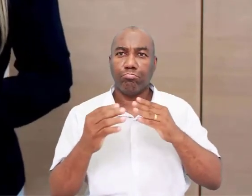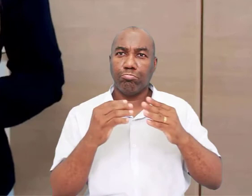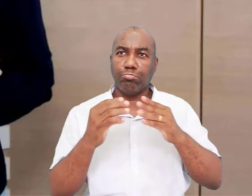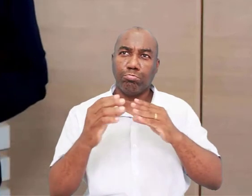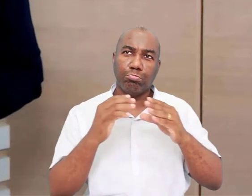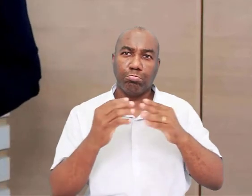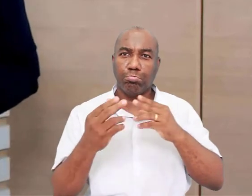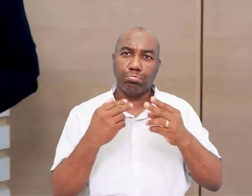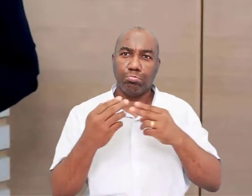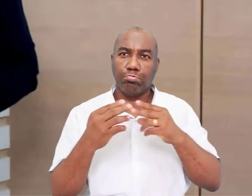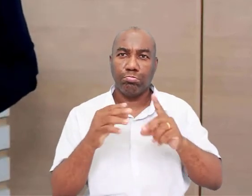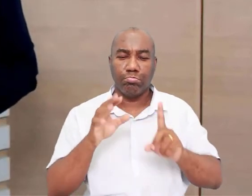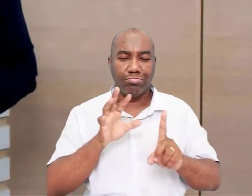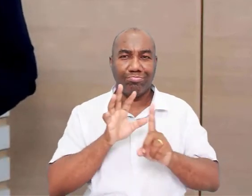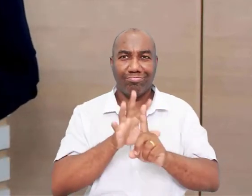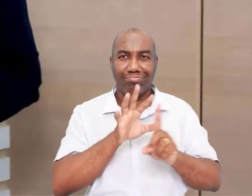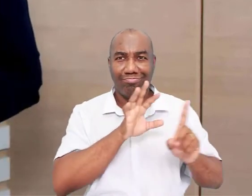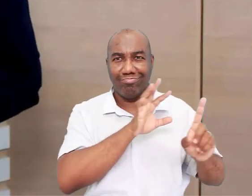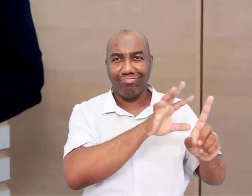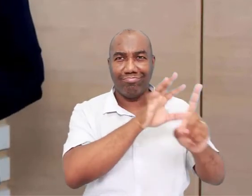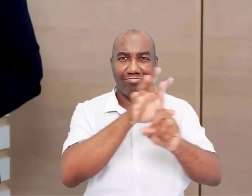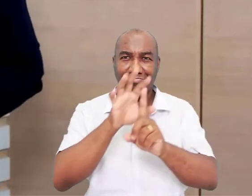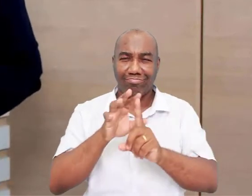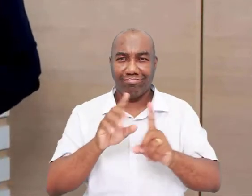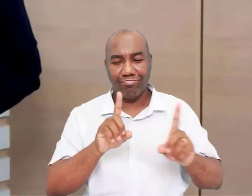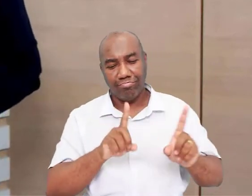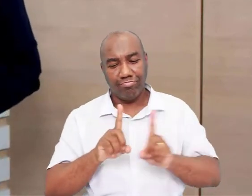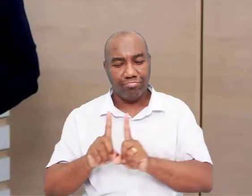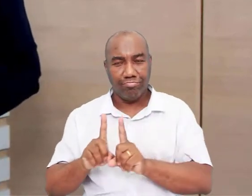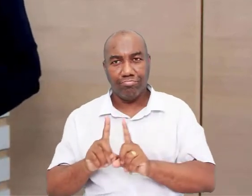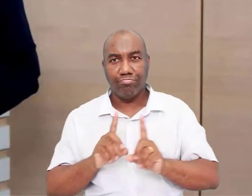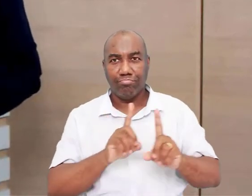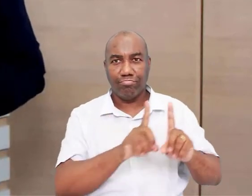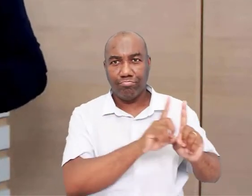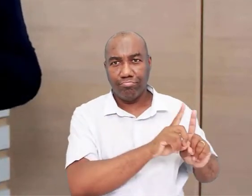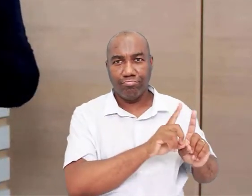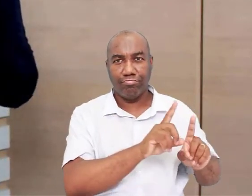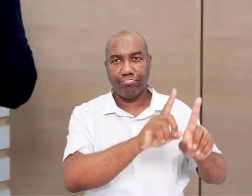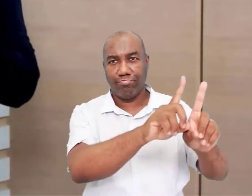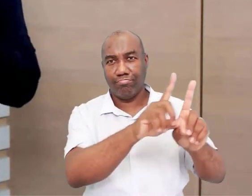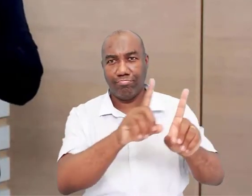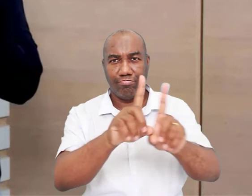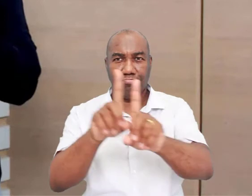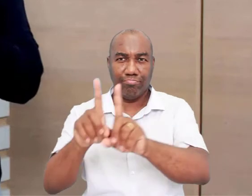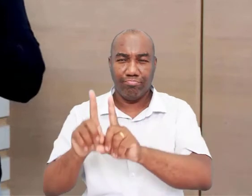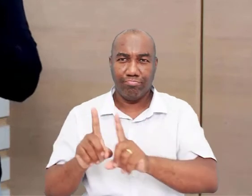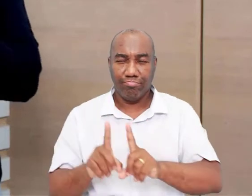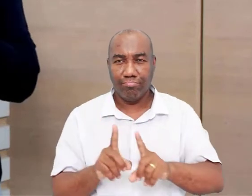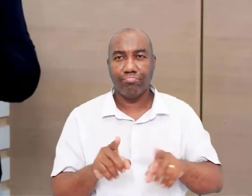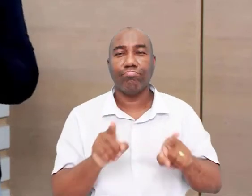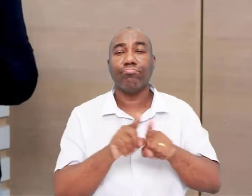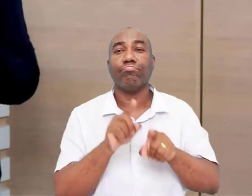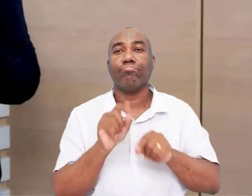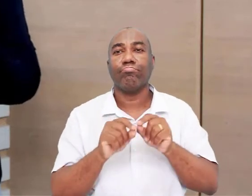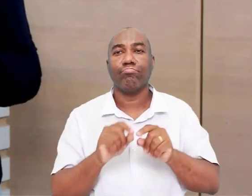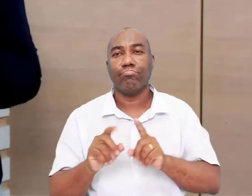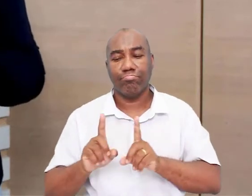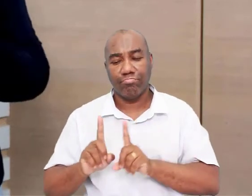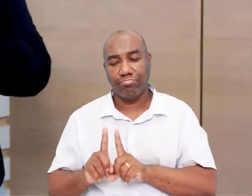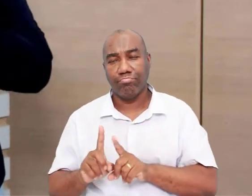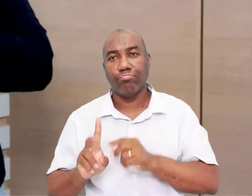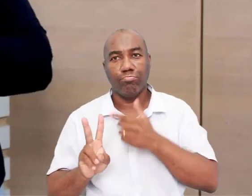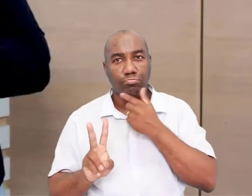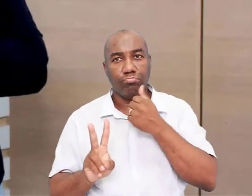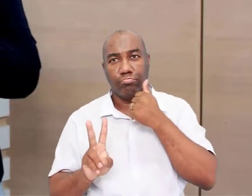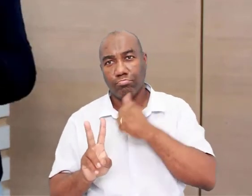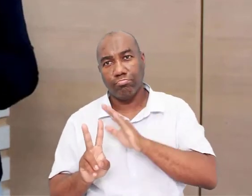é mais poligâmica, né? Igual aqui. Aqui é monogâmica. Aqui já vai existir já um casal, né? A mulher,